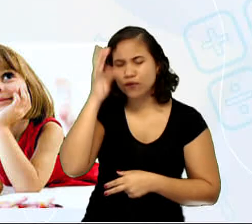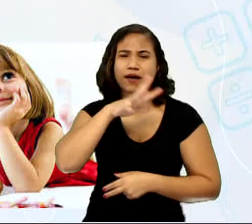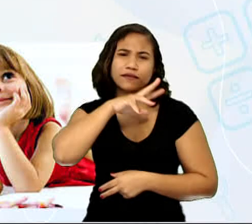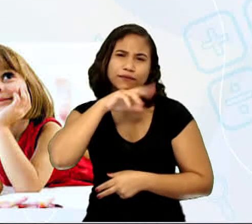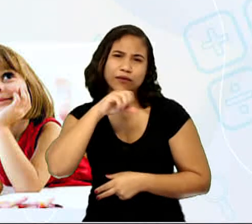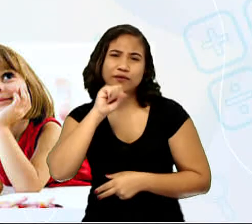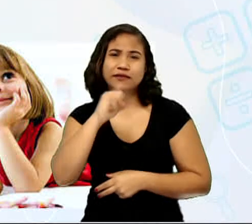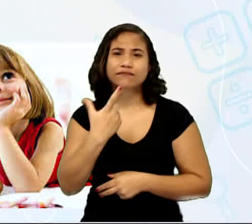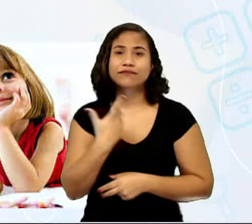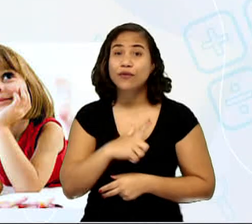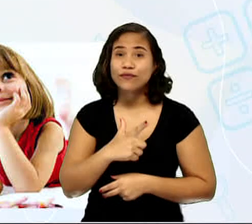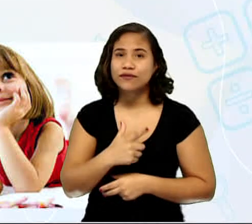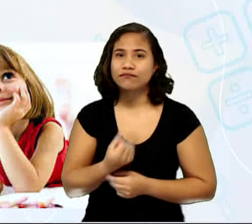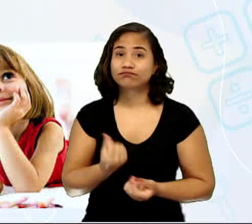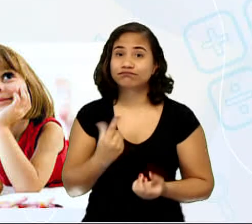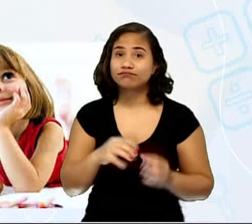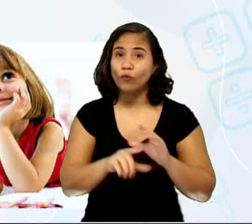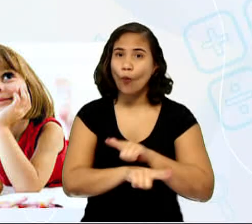existisse?